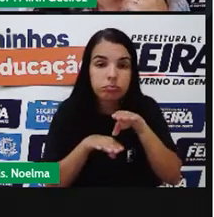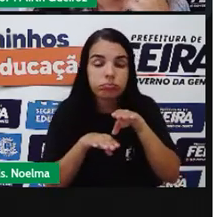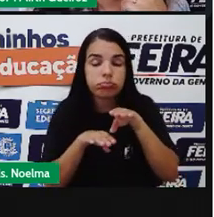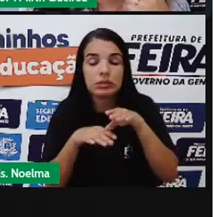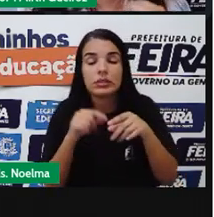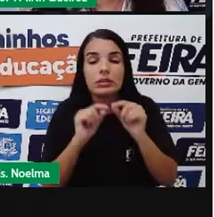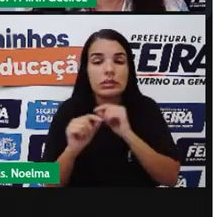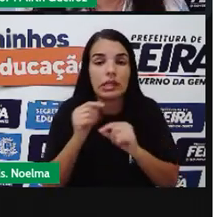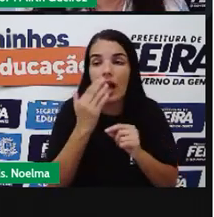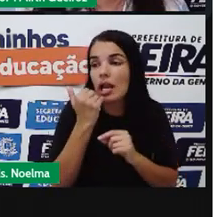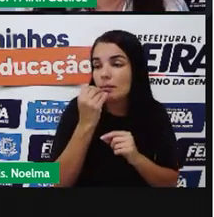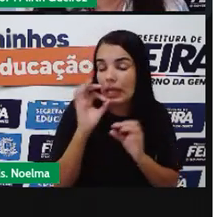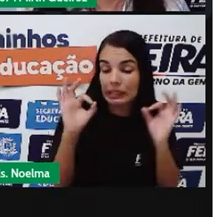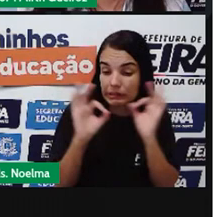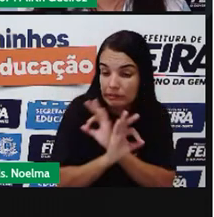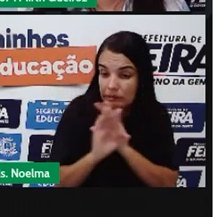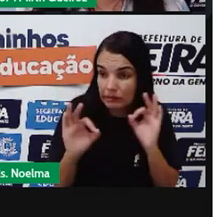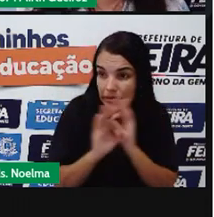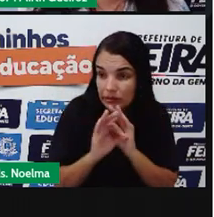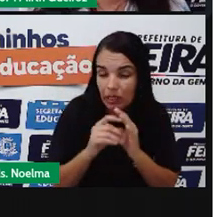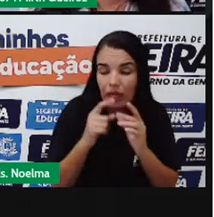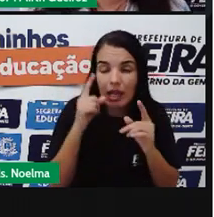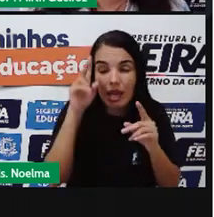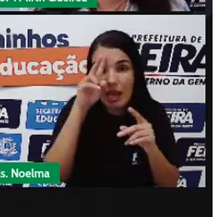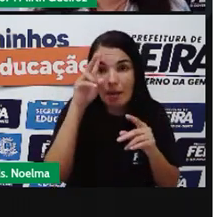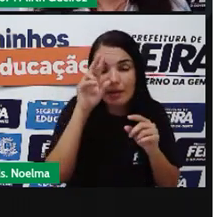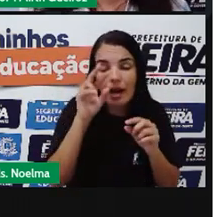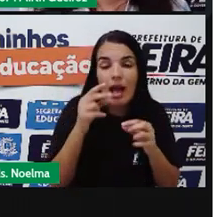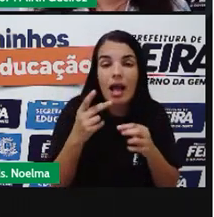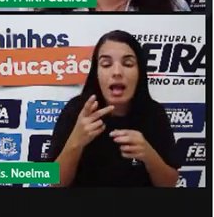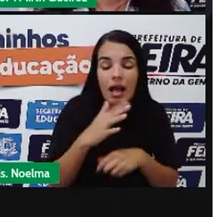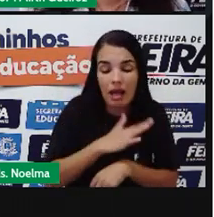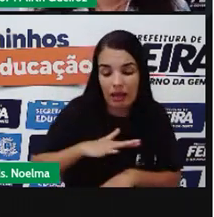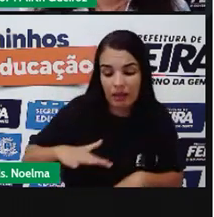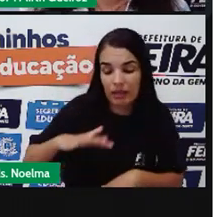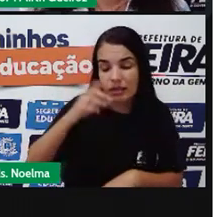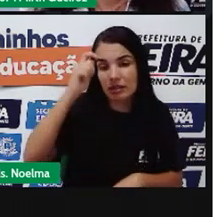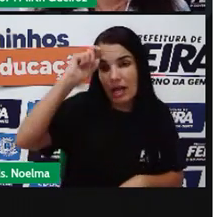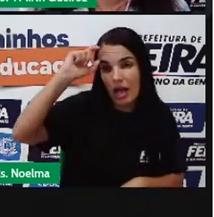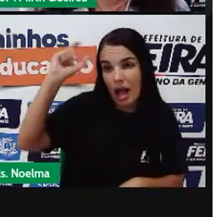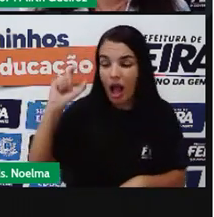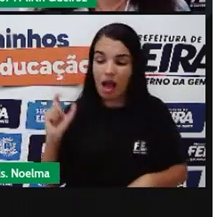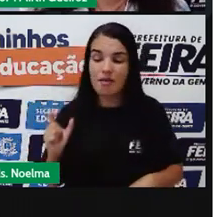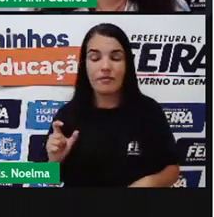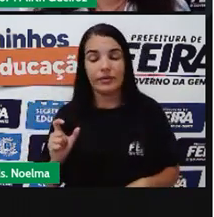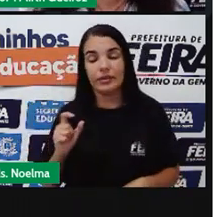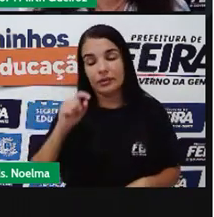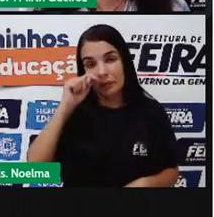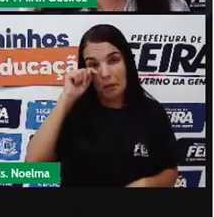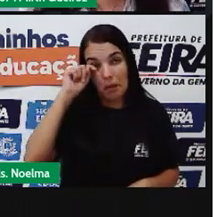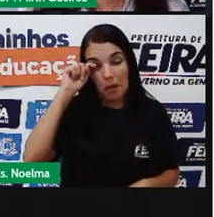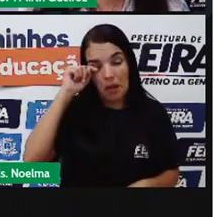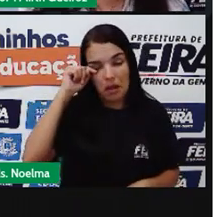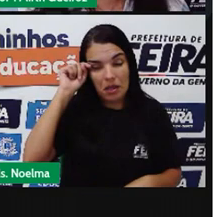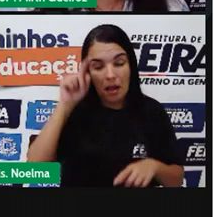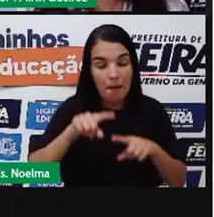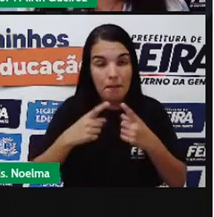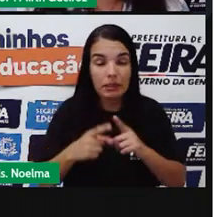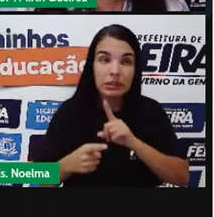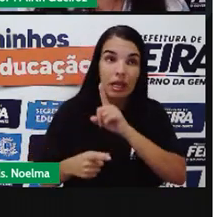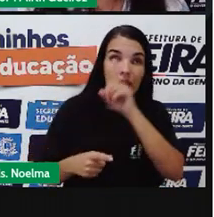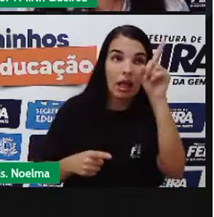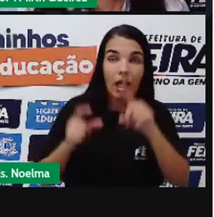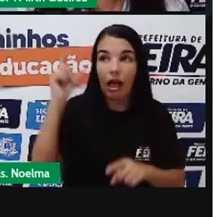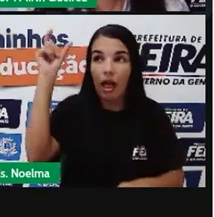Desnutrição A gente Lembrar Das crianças Da África Só que A gente Tem que entender Que lá Sim Acontece